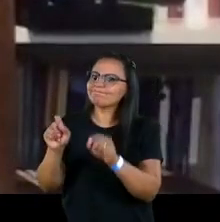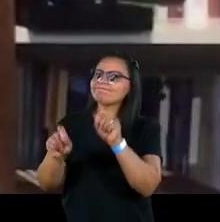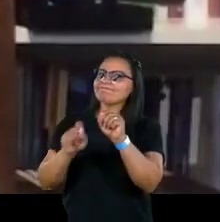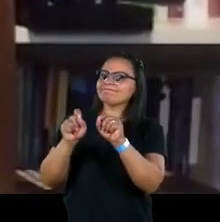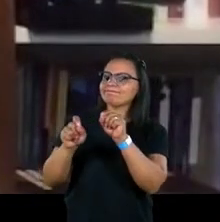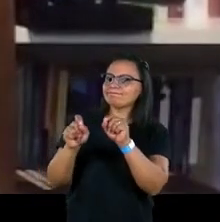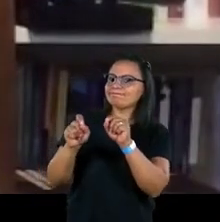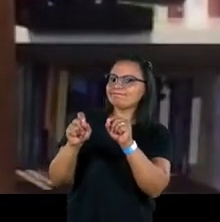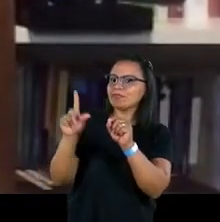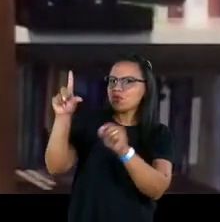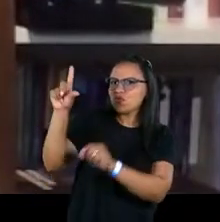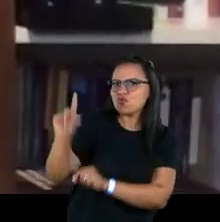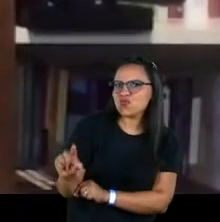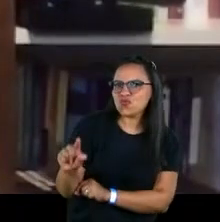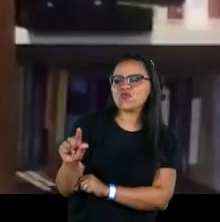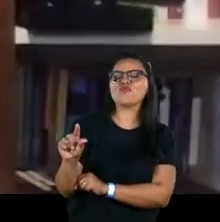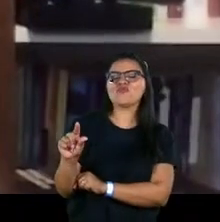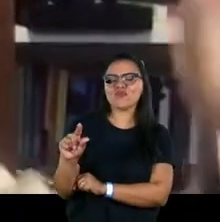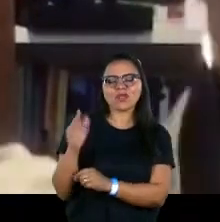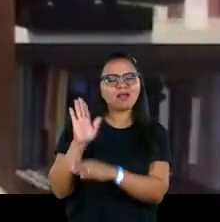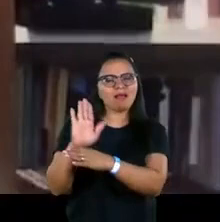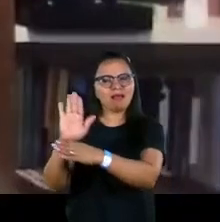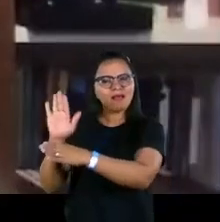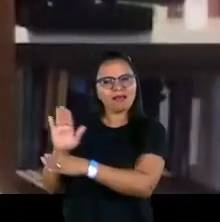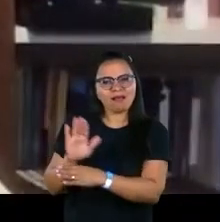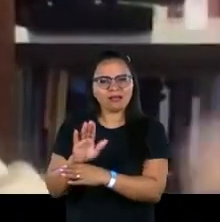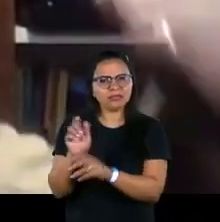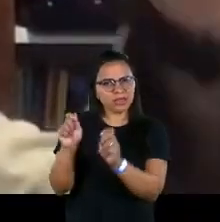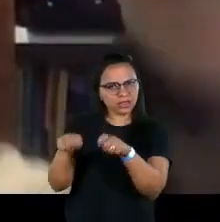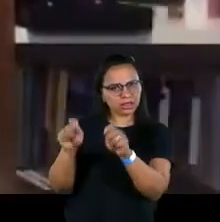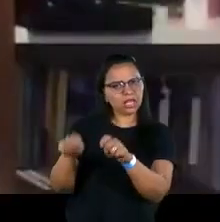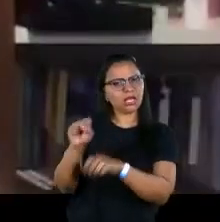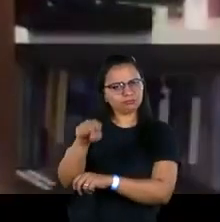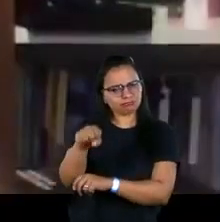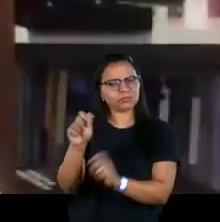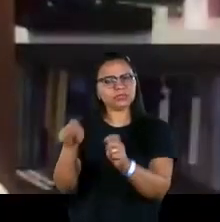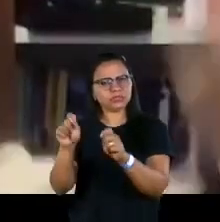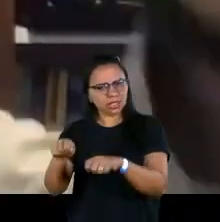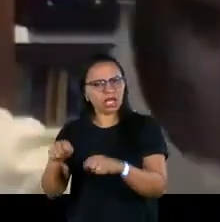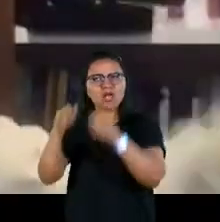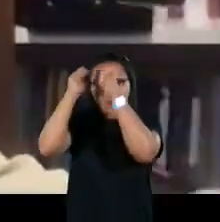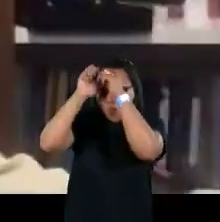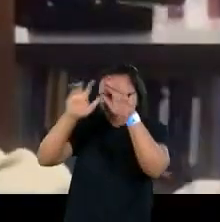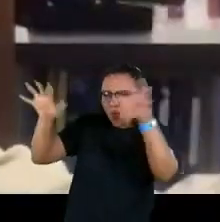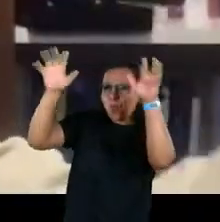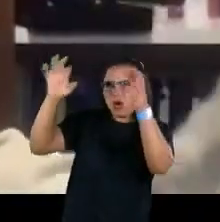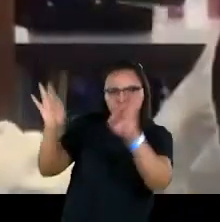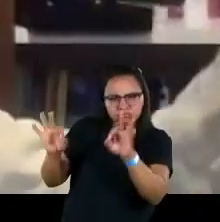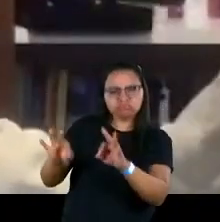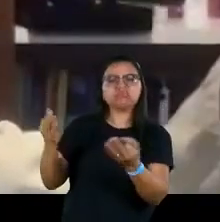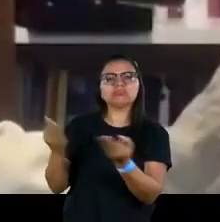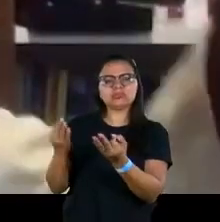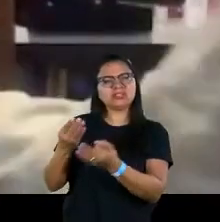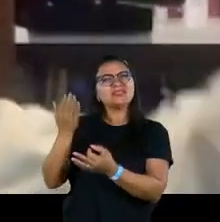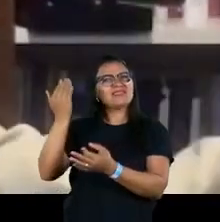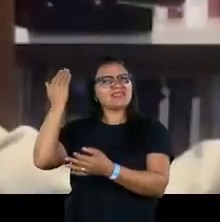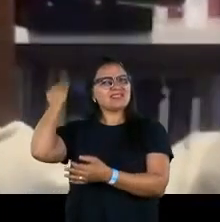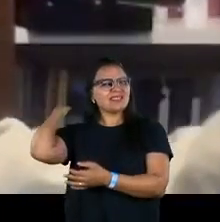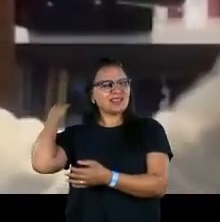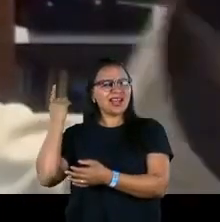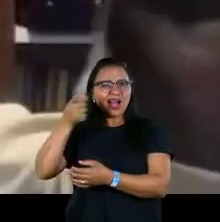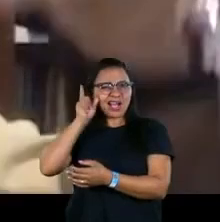de minimizarmos e superarmos. É possível, é uma utopia, foi uma utopia mais